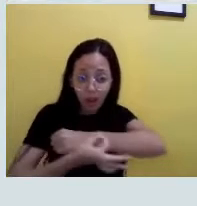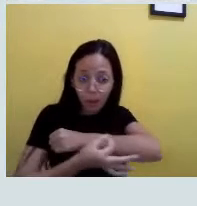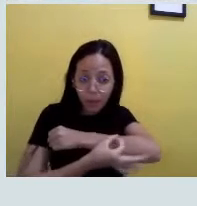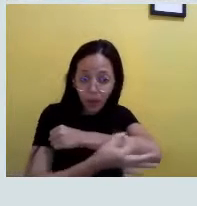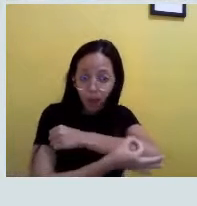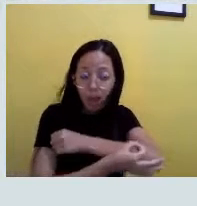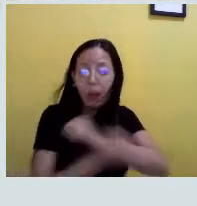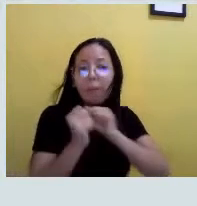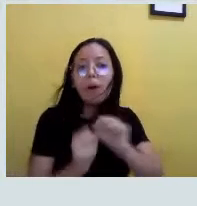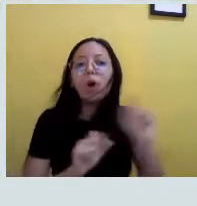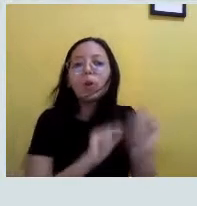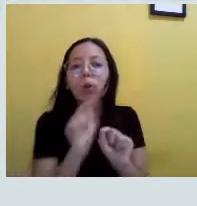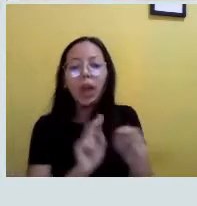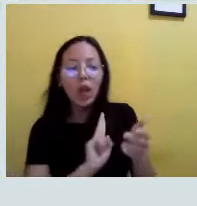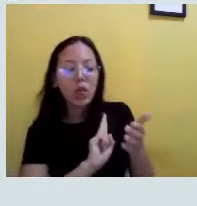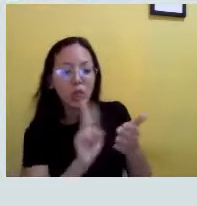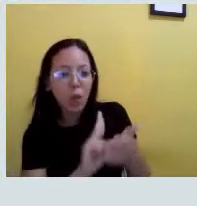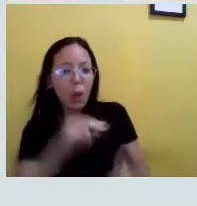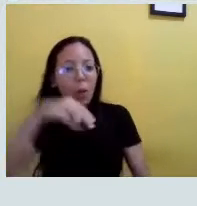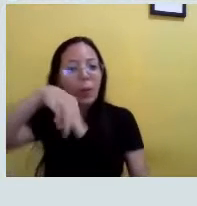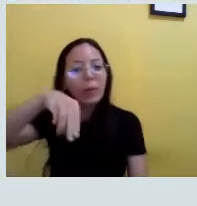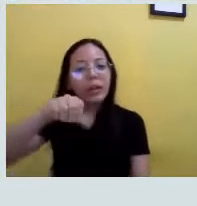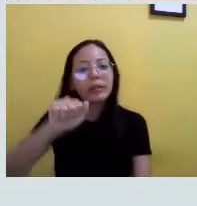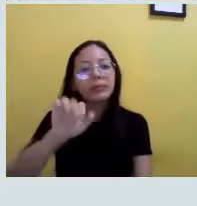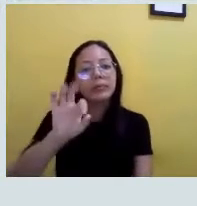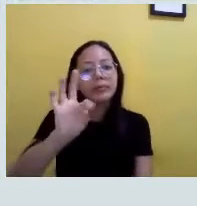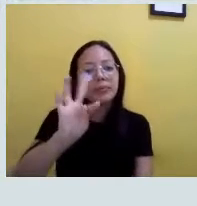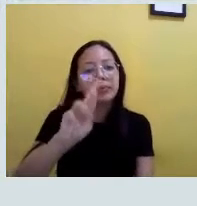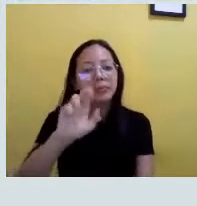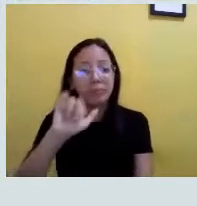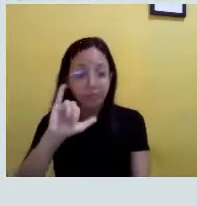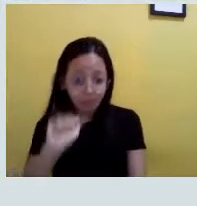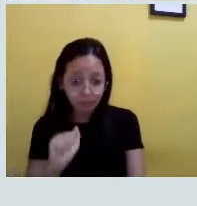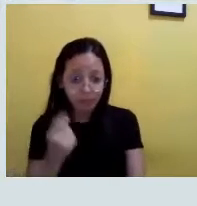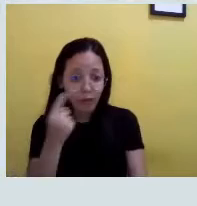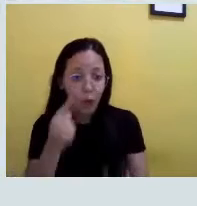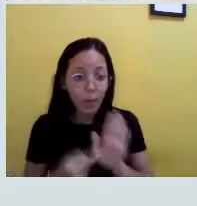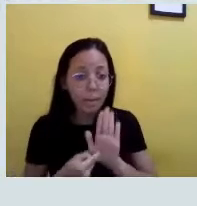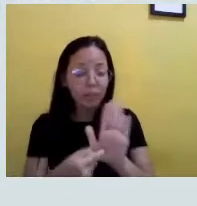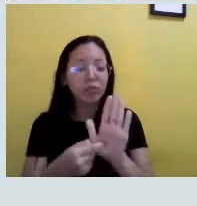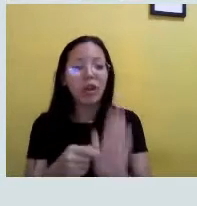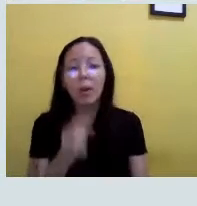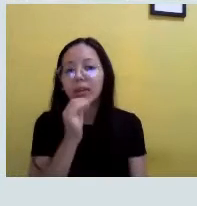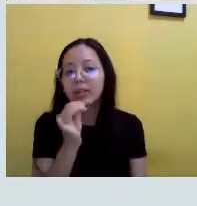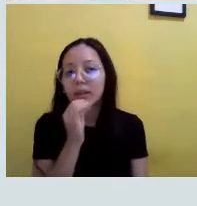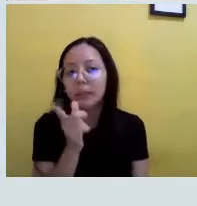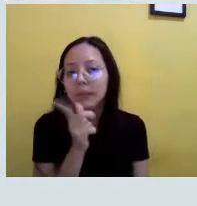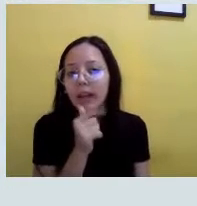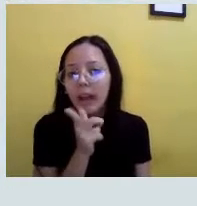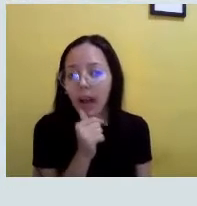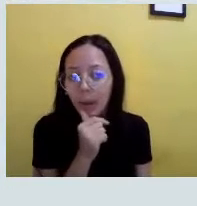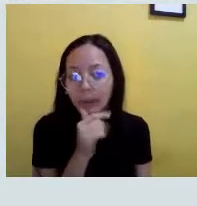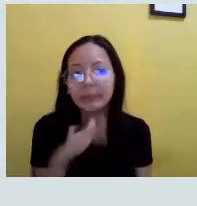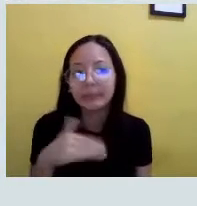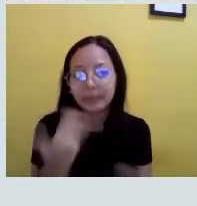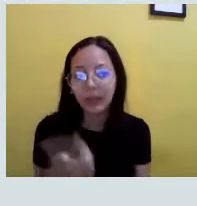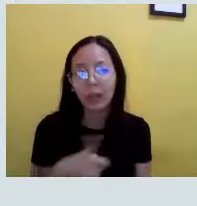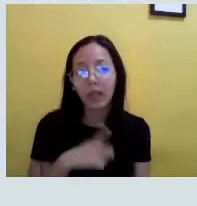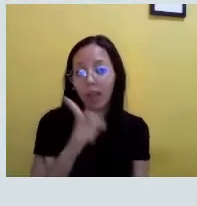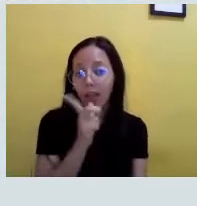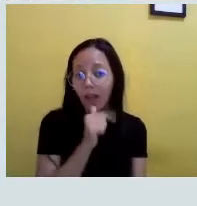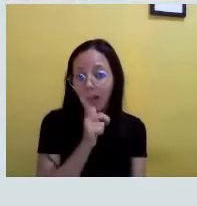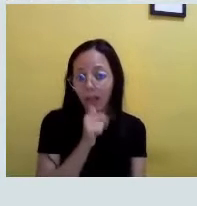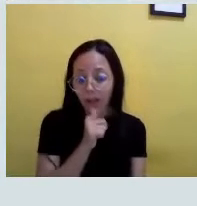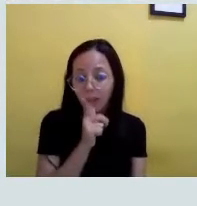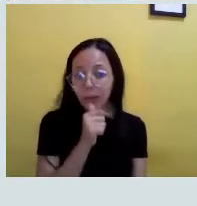chamá-la da matéria. No caso, vou dar o exemplo que tá aí, que é a água. Tá? Então, eu tenho a minha gota de água. A minha